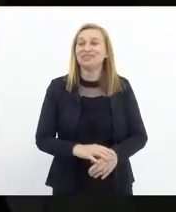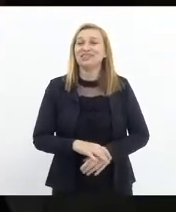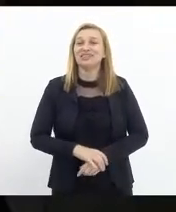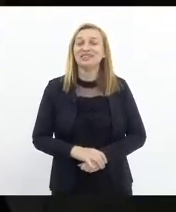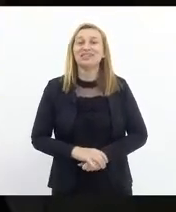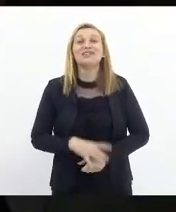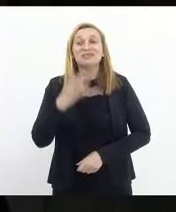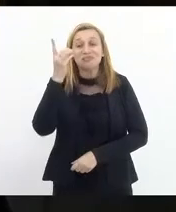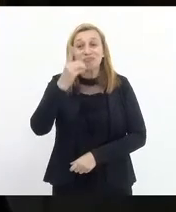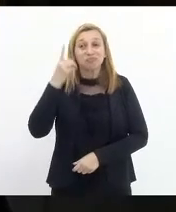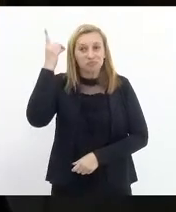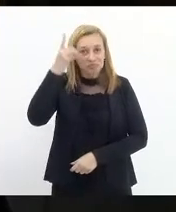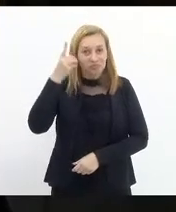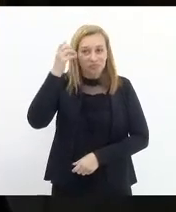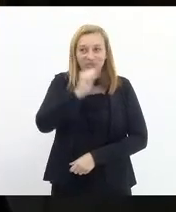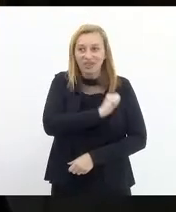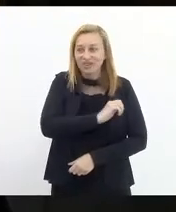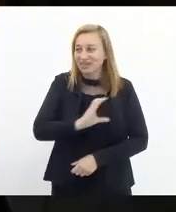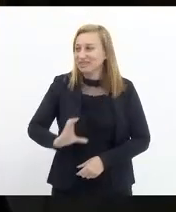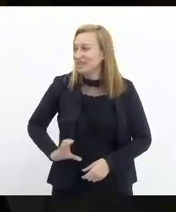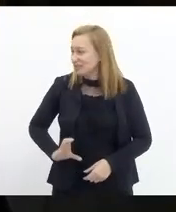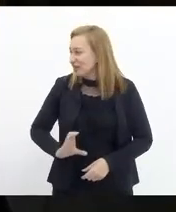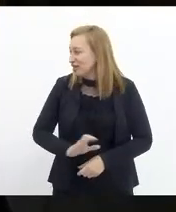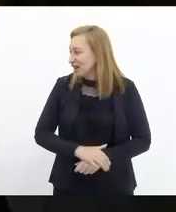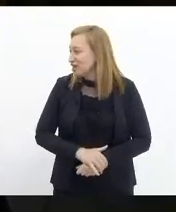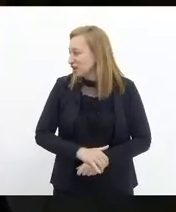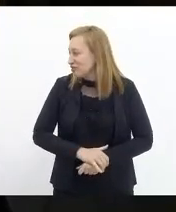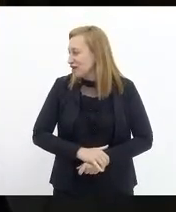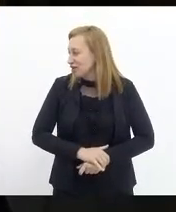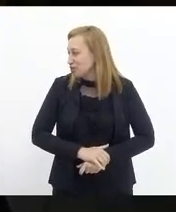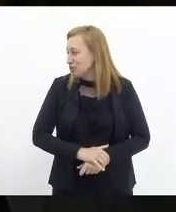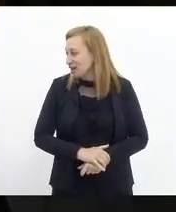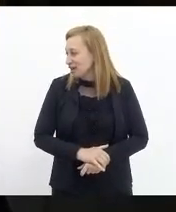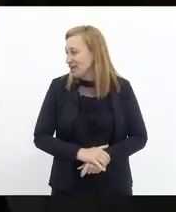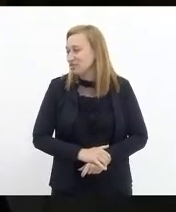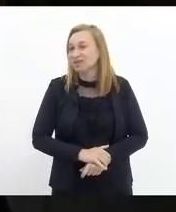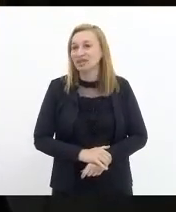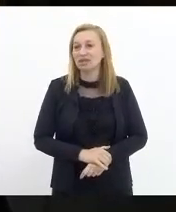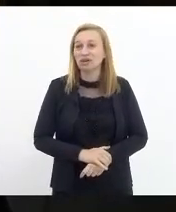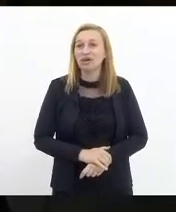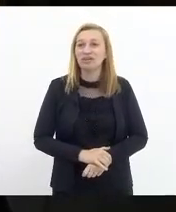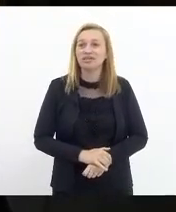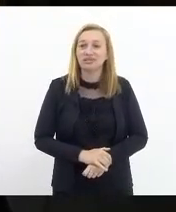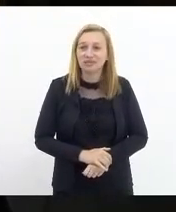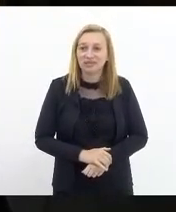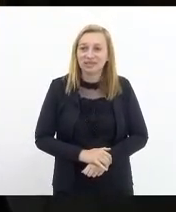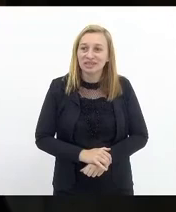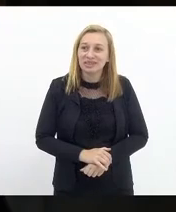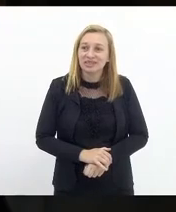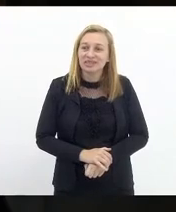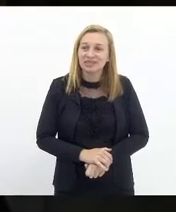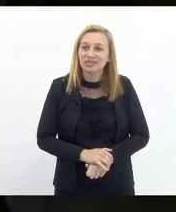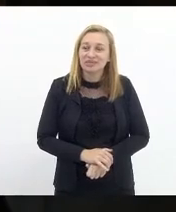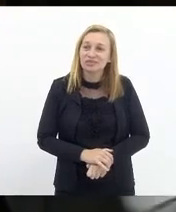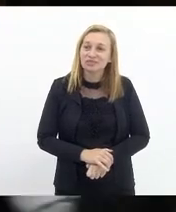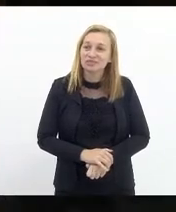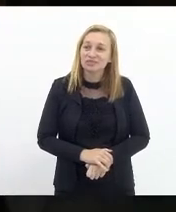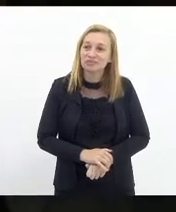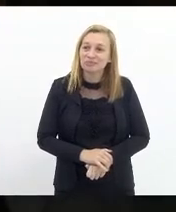deputado André Siciliano, que está aqui em plenário, eu queria tirar, seu ponto de vista operacional,